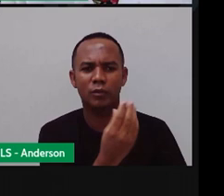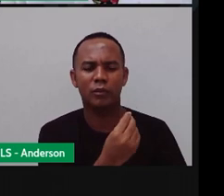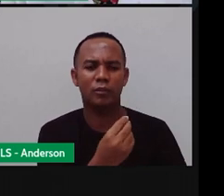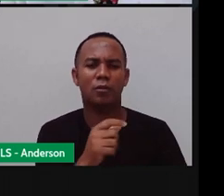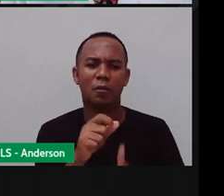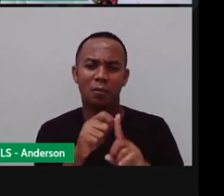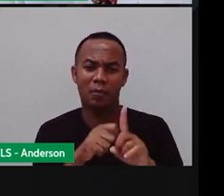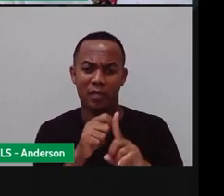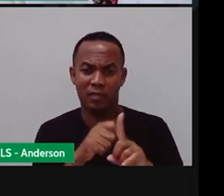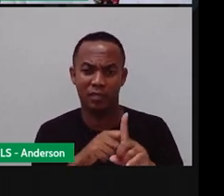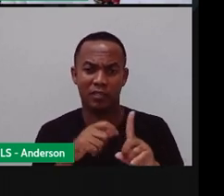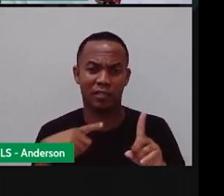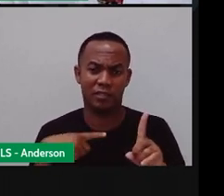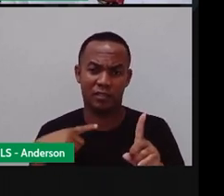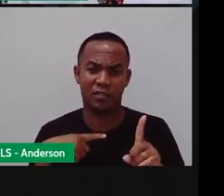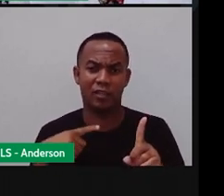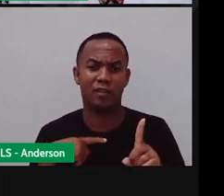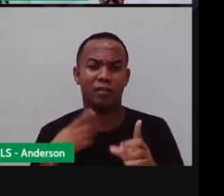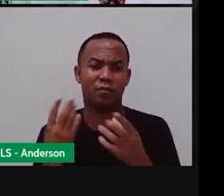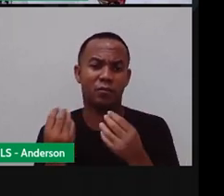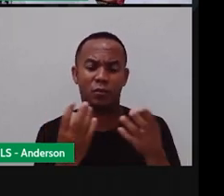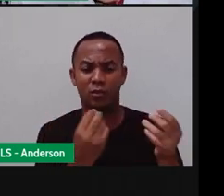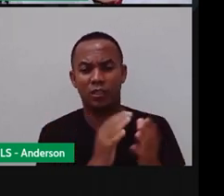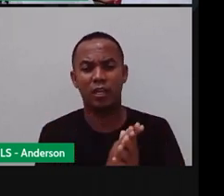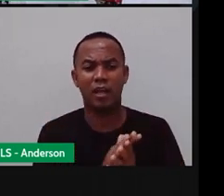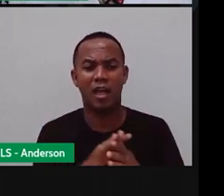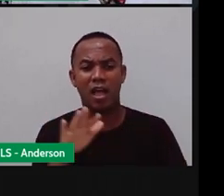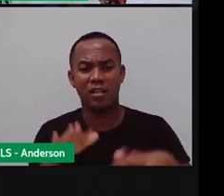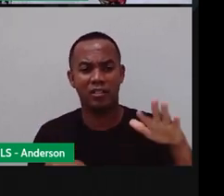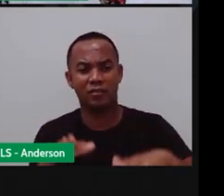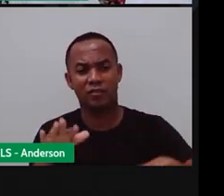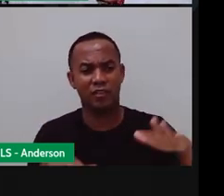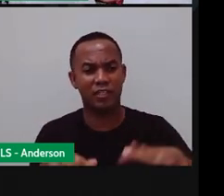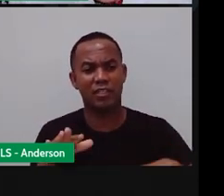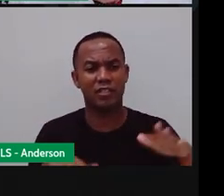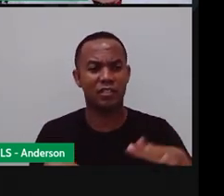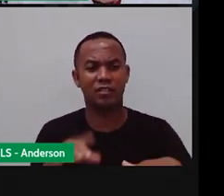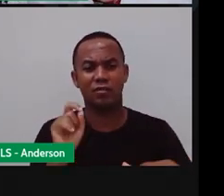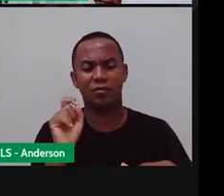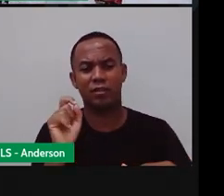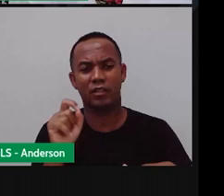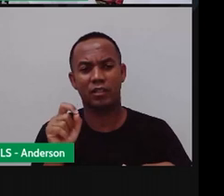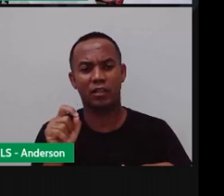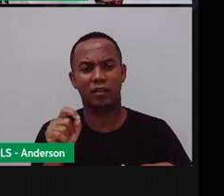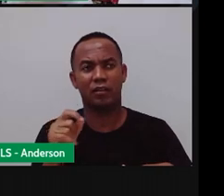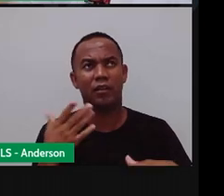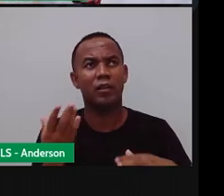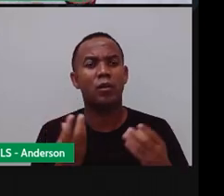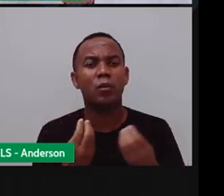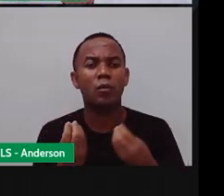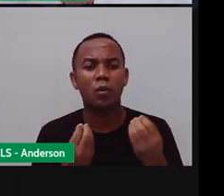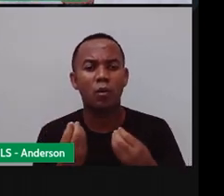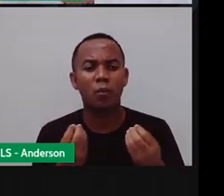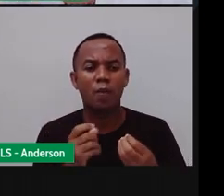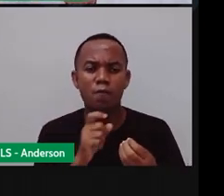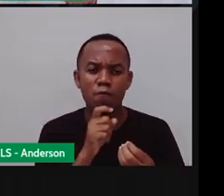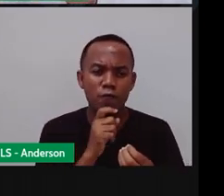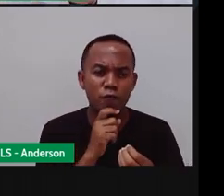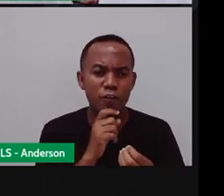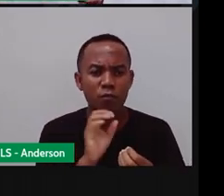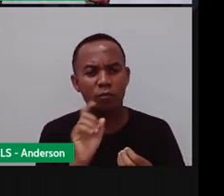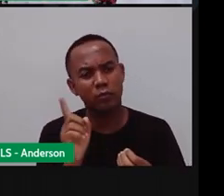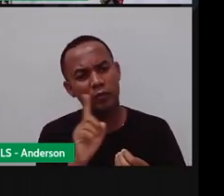estação as temperaturas elas ficam mais amenas ou seja é a temperatura ela não é tão fria como no